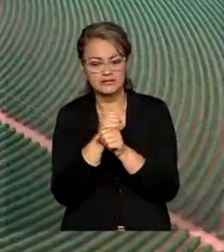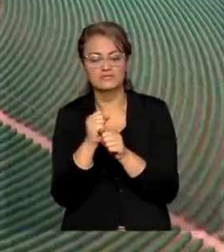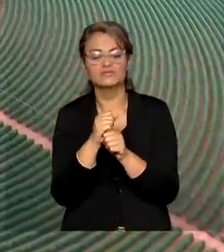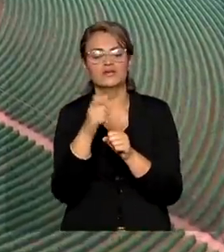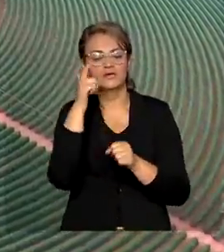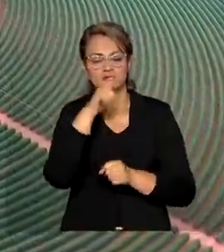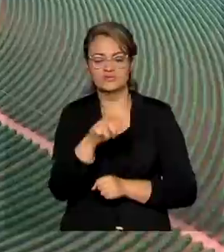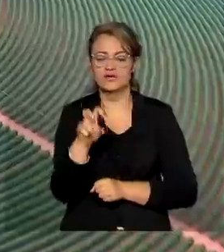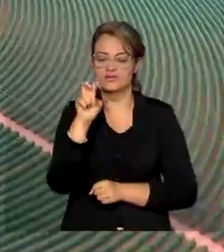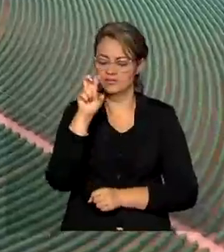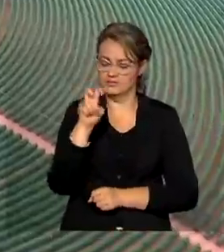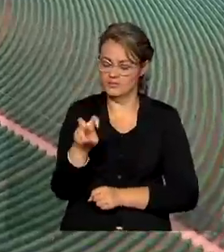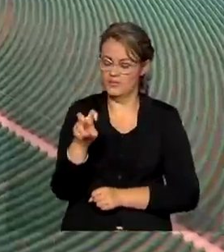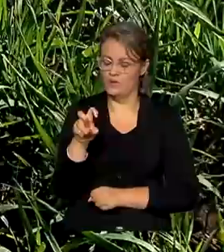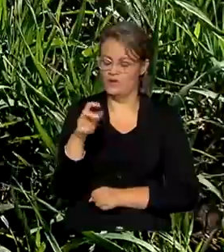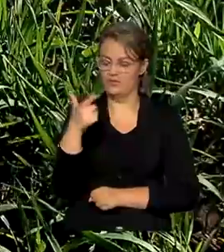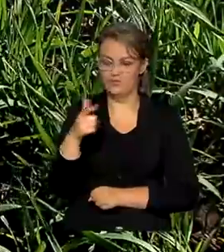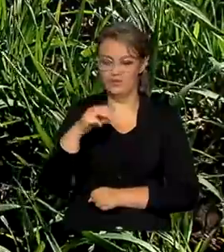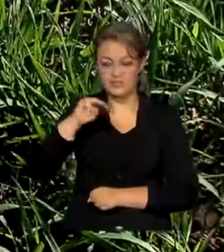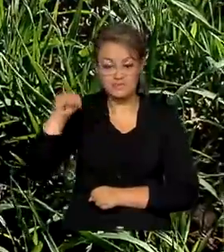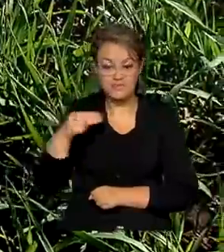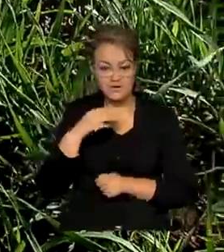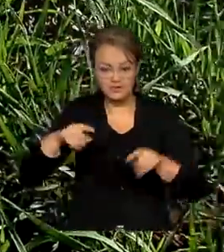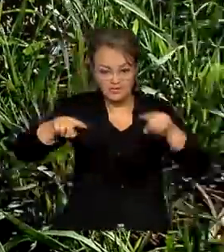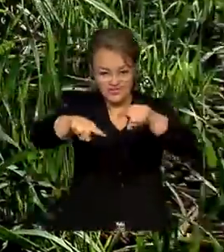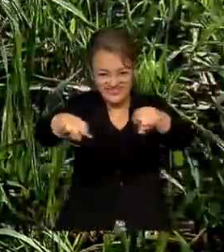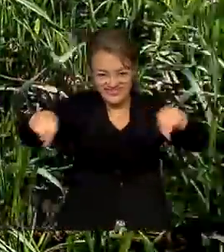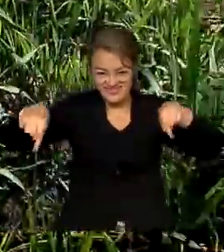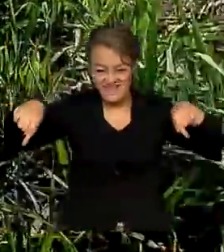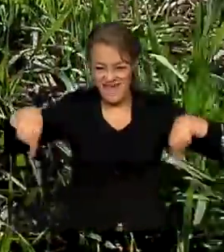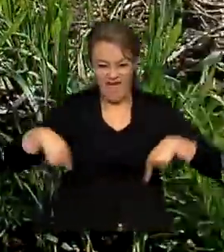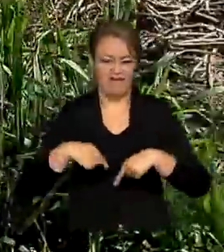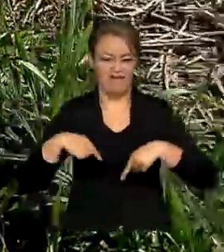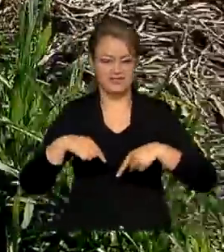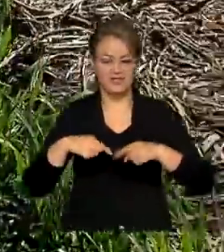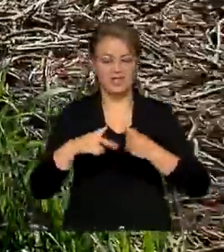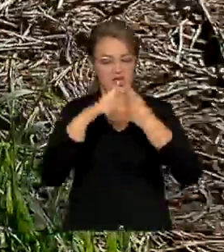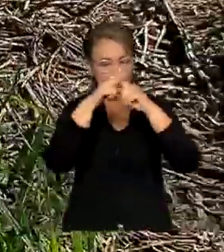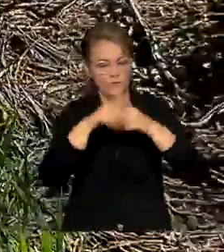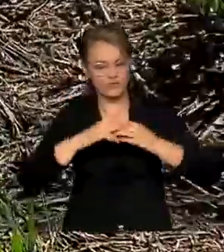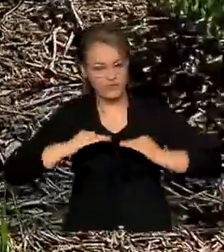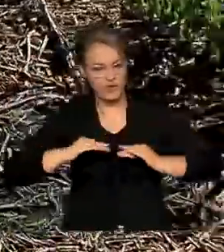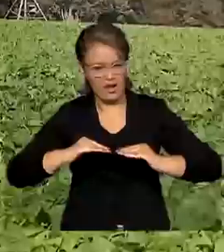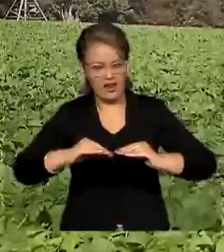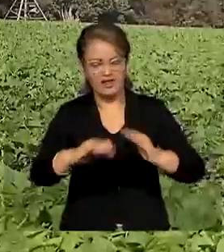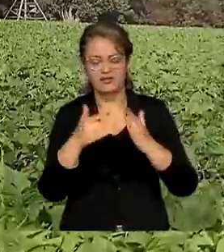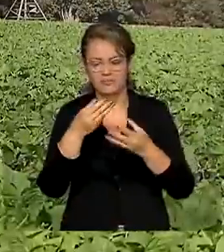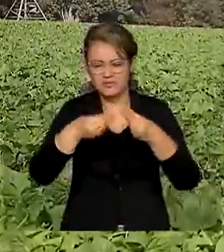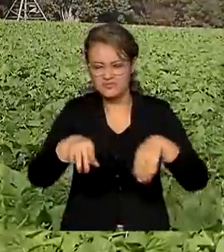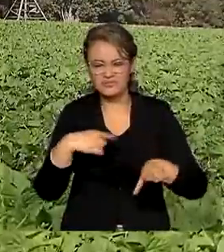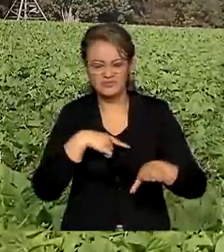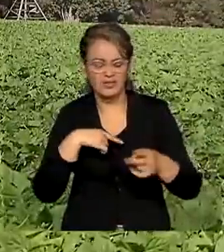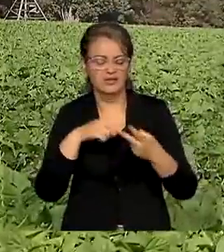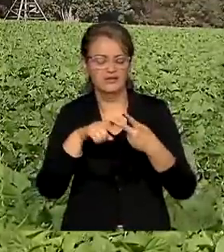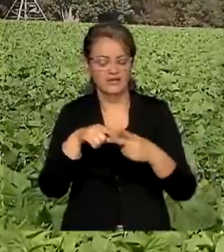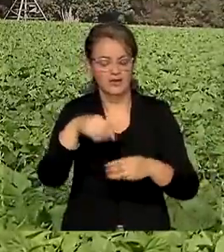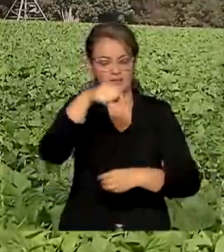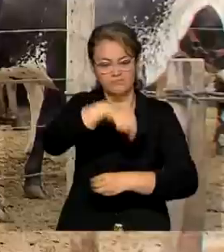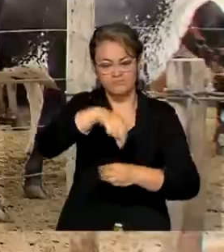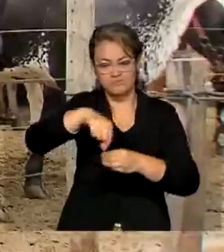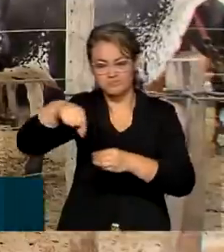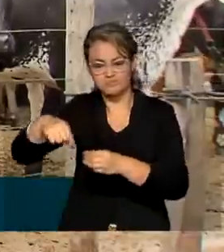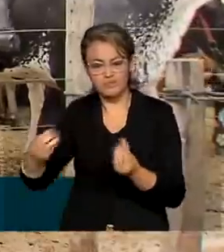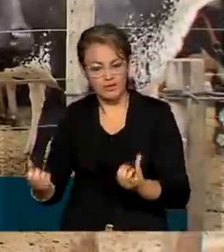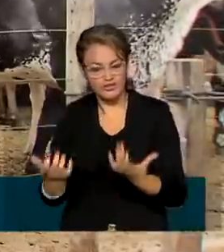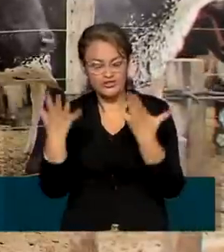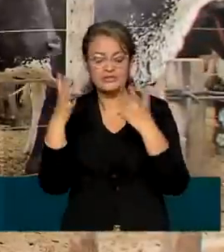52 milhões de hectares, com medidas como a recuperação de pastagens degradadas, o plantio de florestas